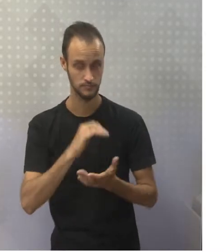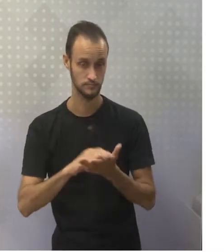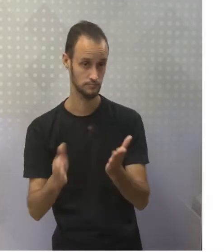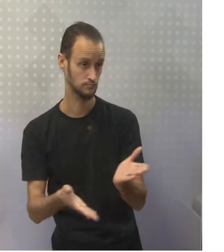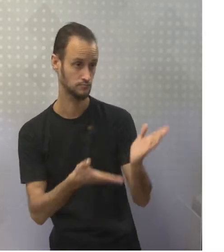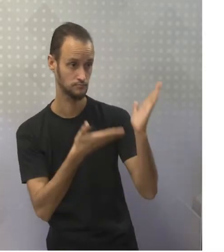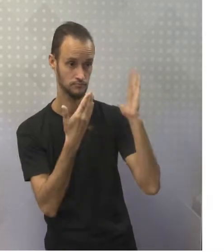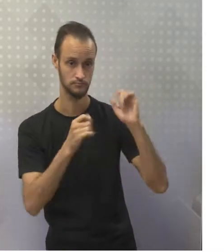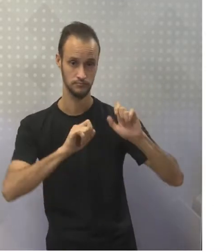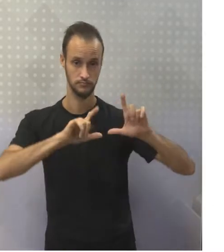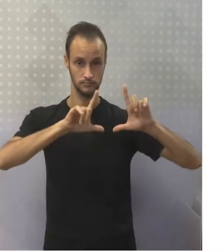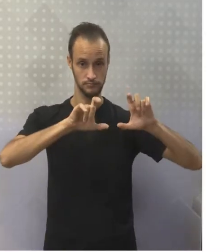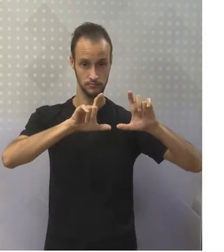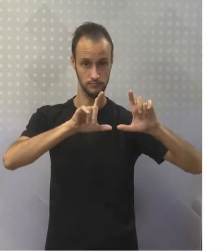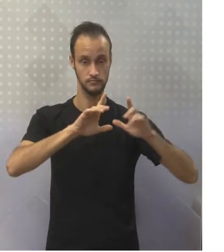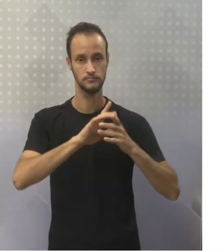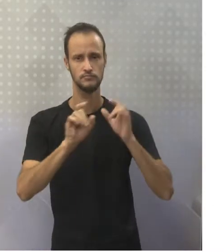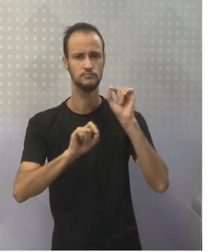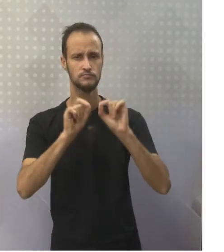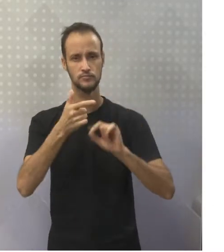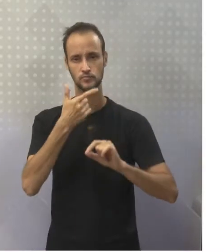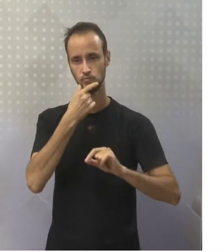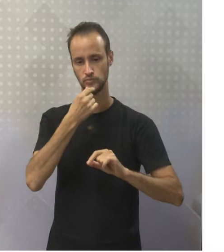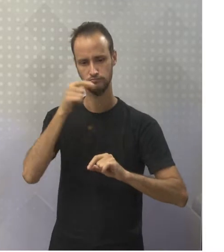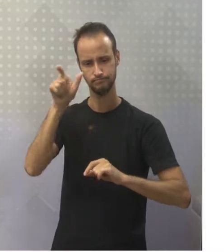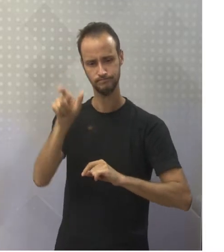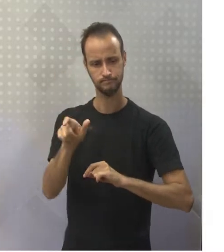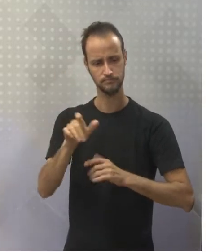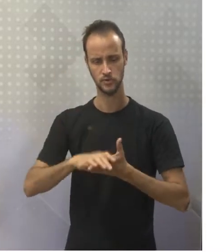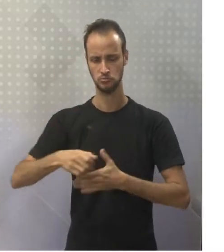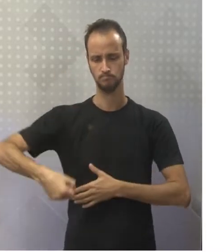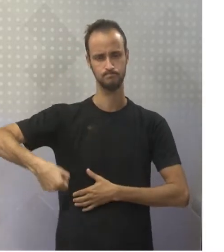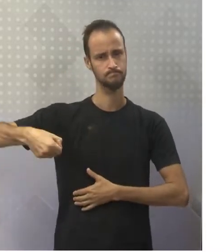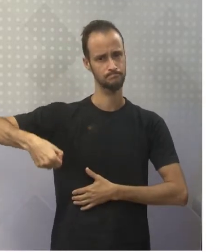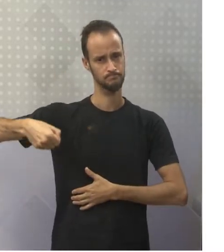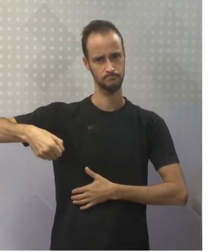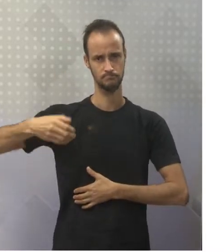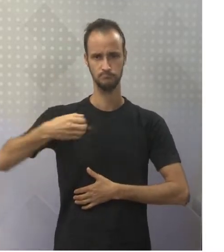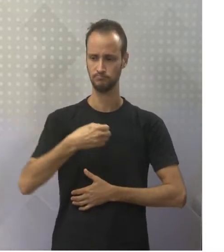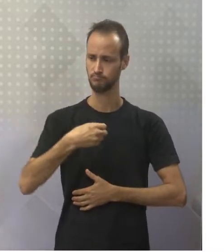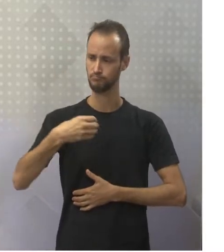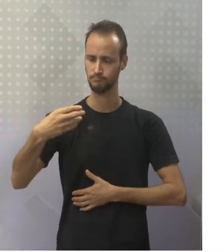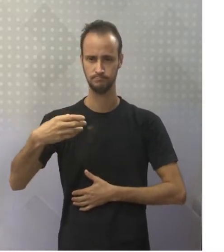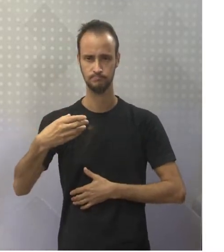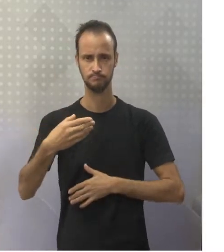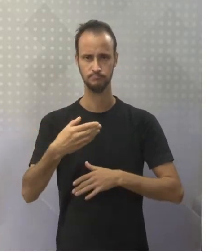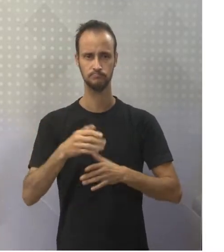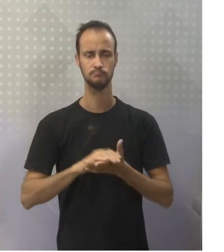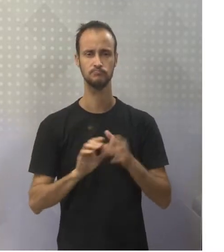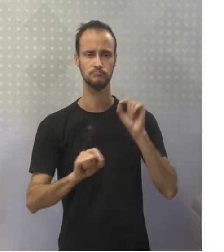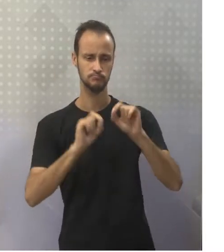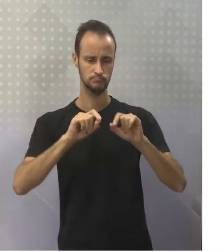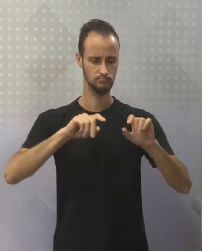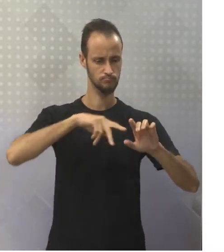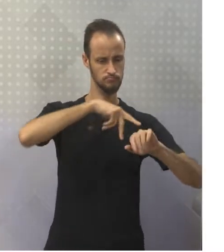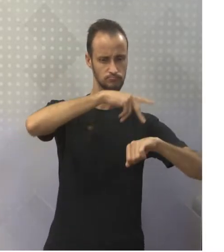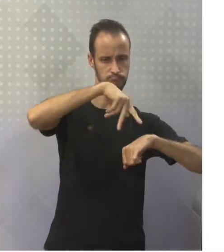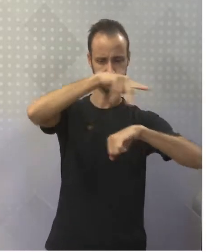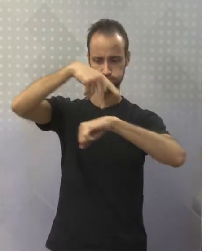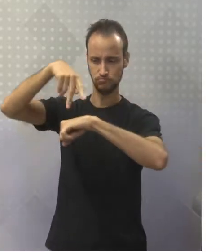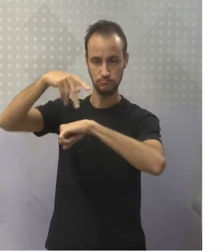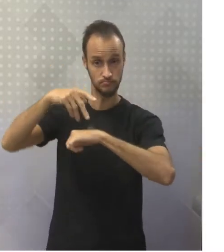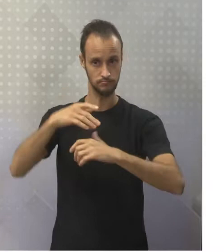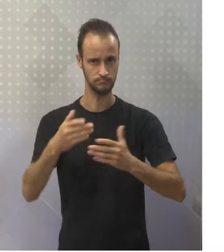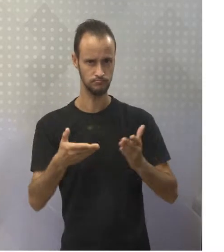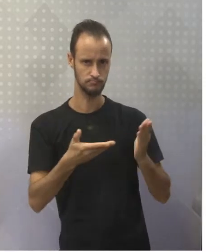imagem aí vocês estão vendo Jack, não é isso? Mala de viagens e a imagem lá no fundo com vários países, ou seja,